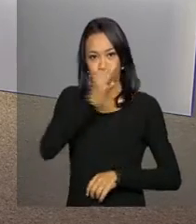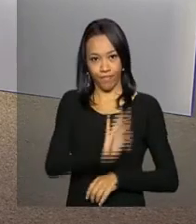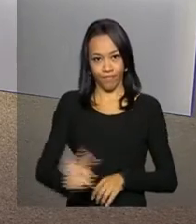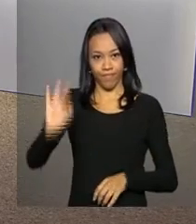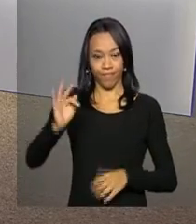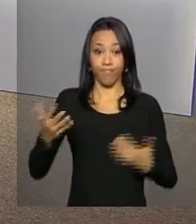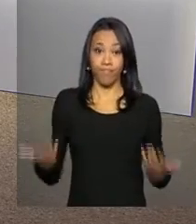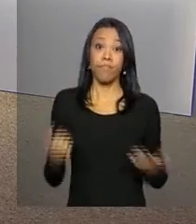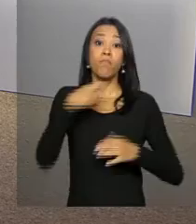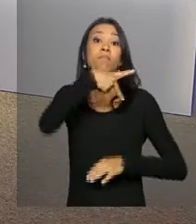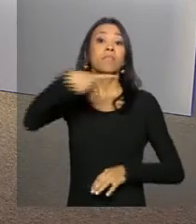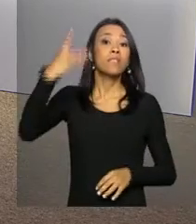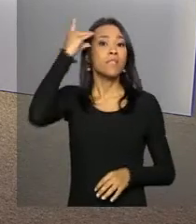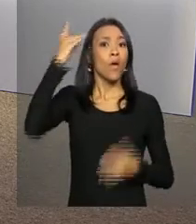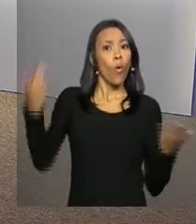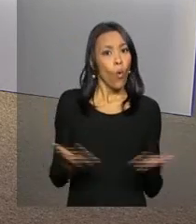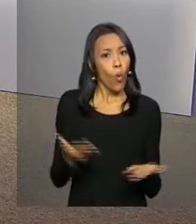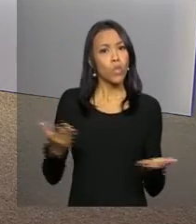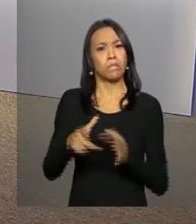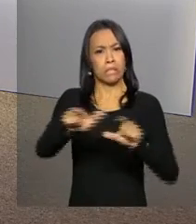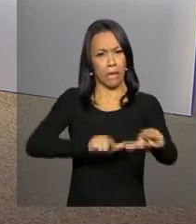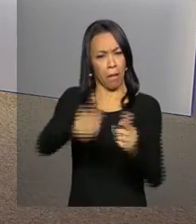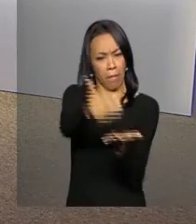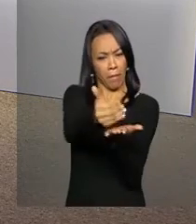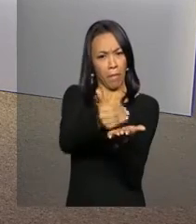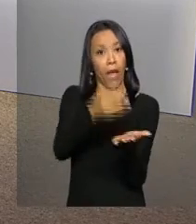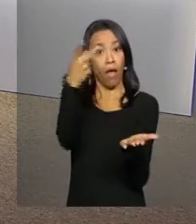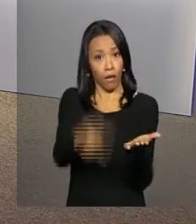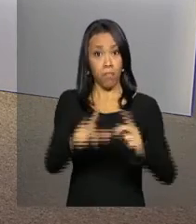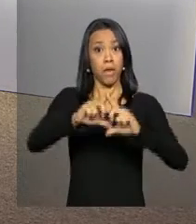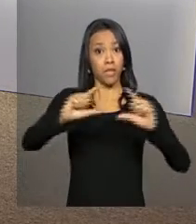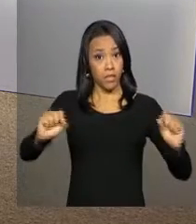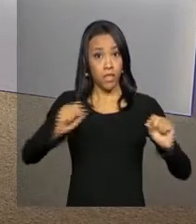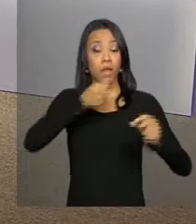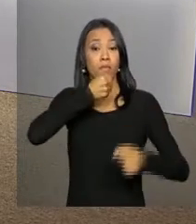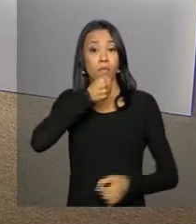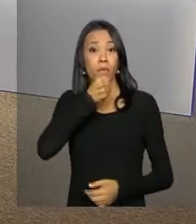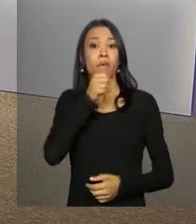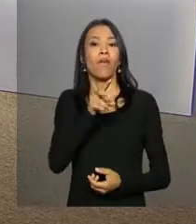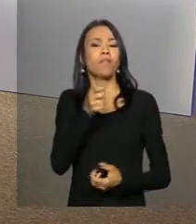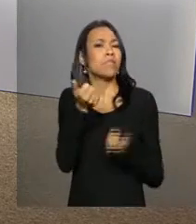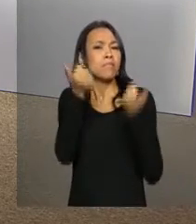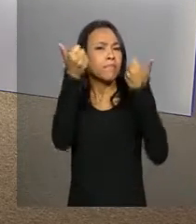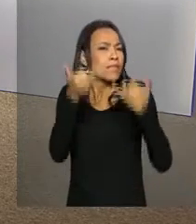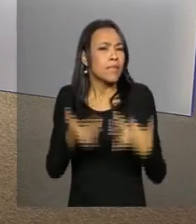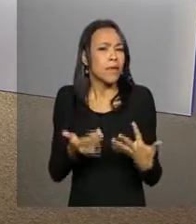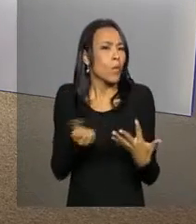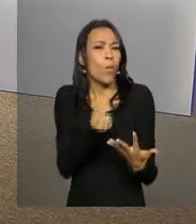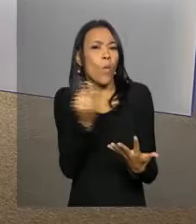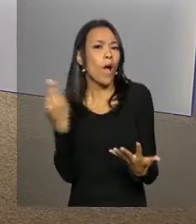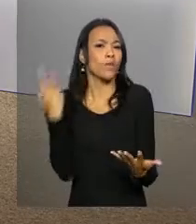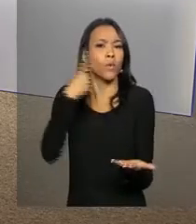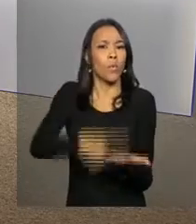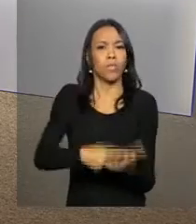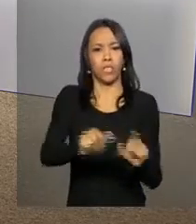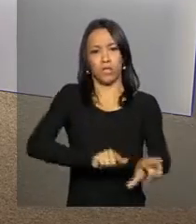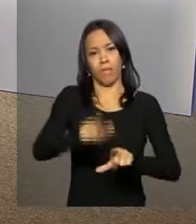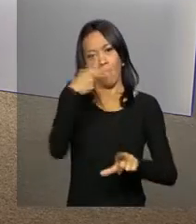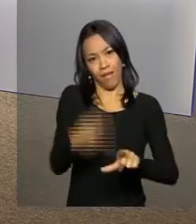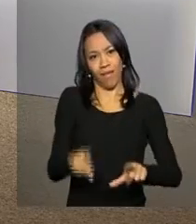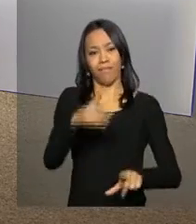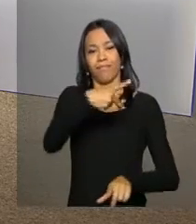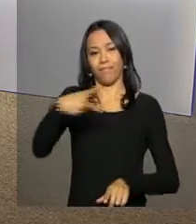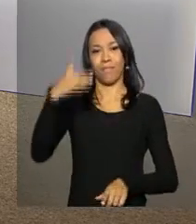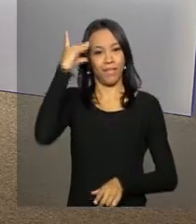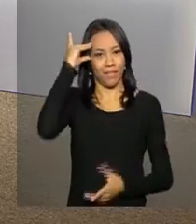presidenta Dilma Rousseff tem agenda hoje em Brasília. Ao vivo, o repórter João Pedro Neto diz pra gente quais são os compromissos da presidenta.